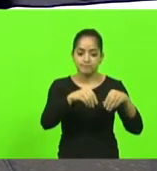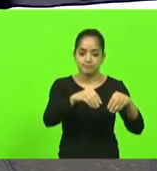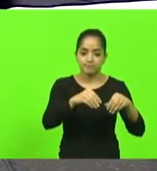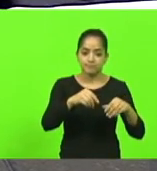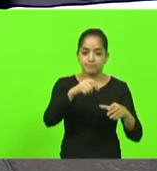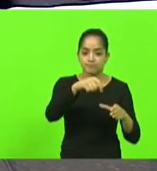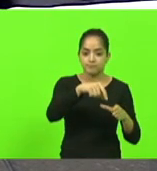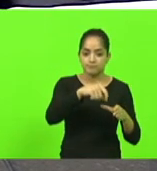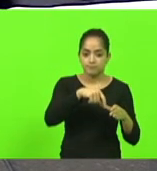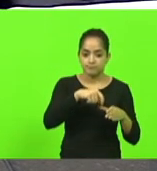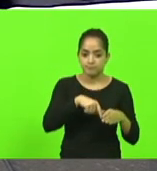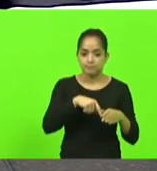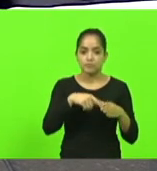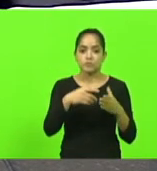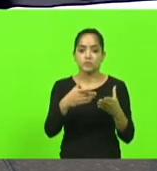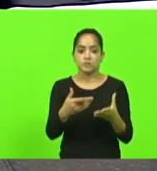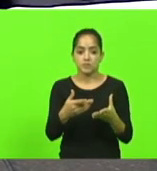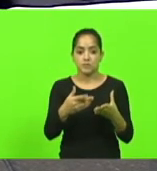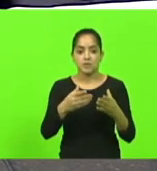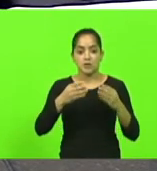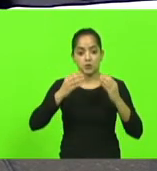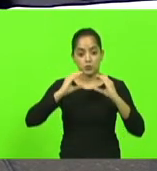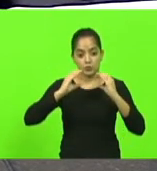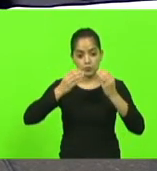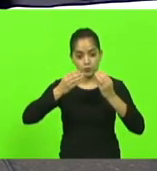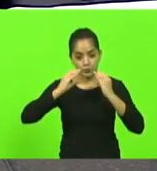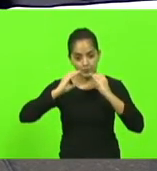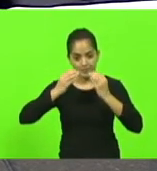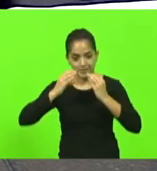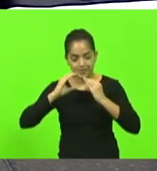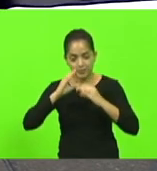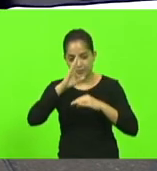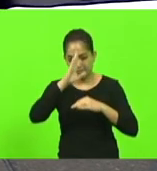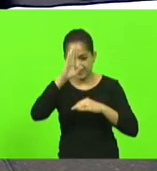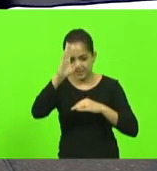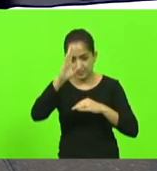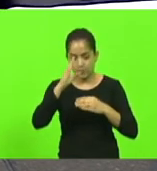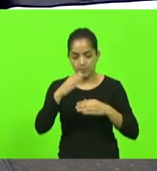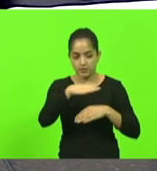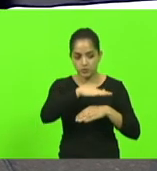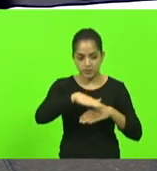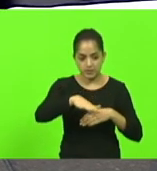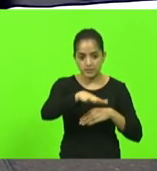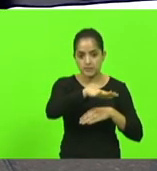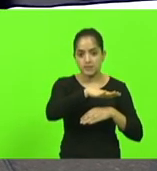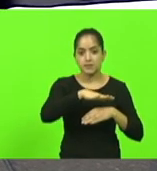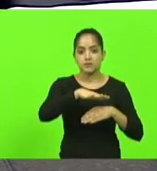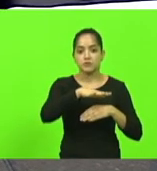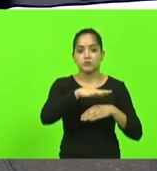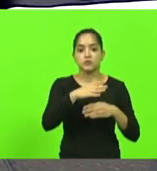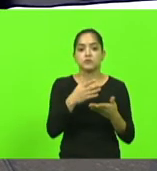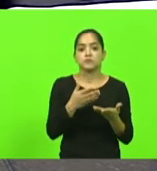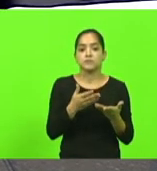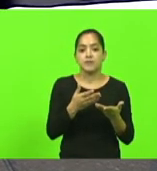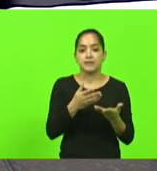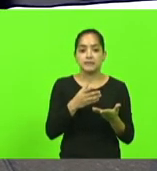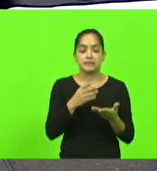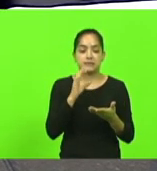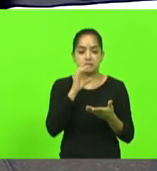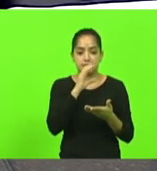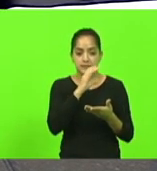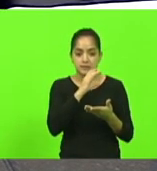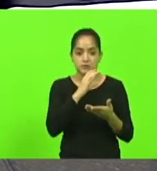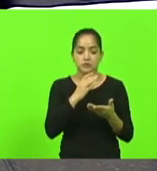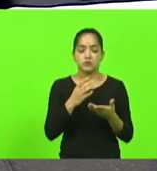o plantio do milho né nas regiões do estado menos menos frias e